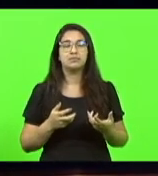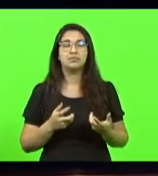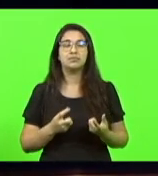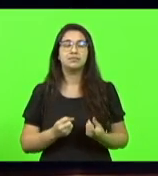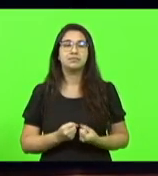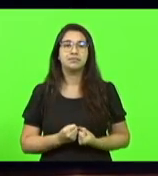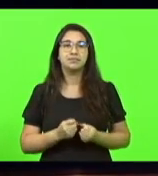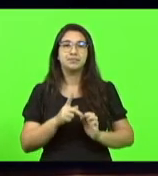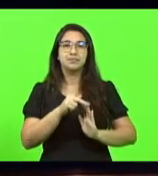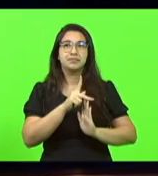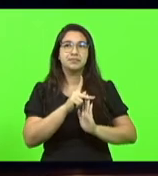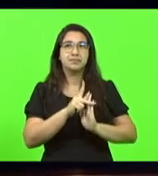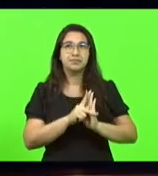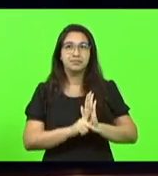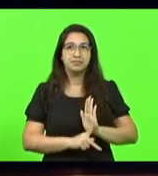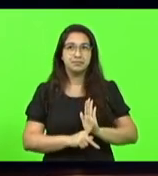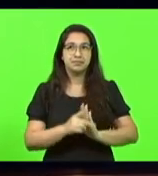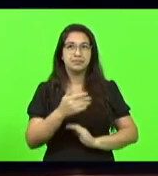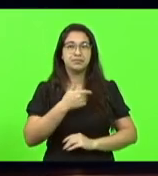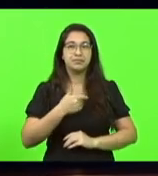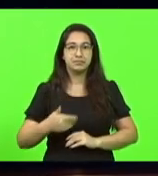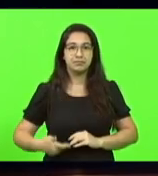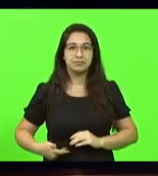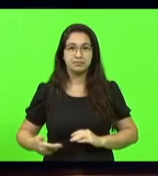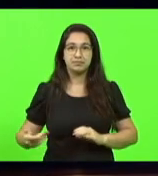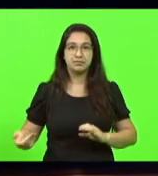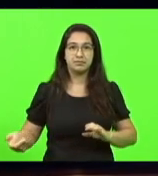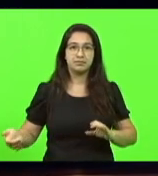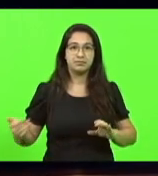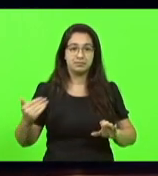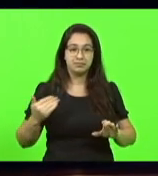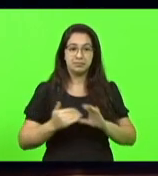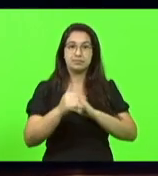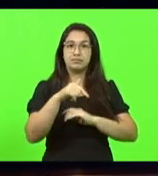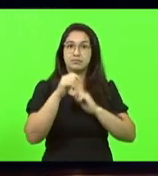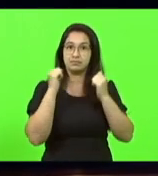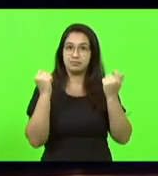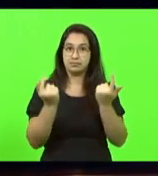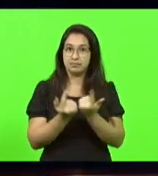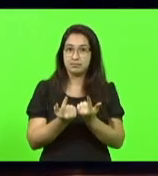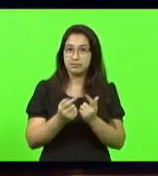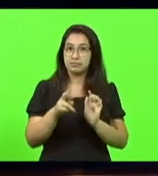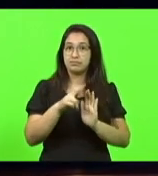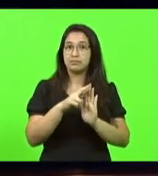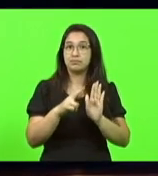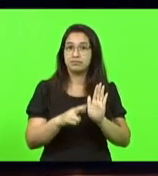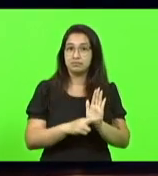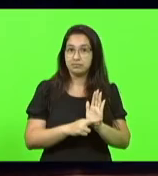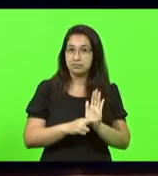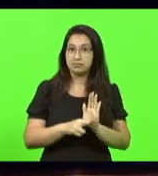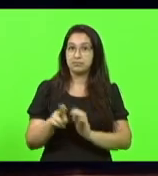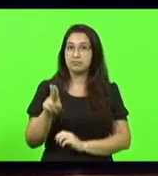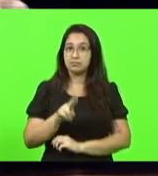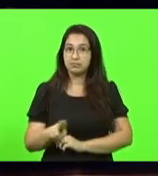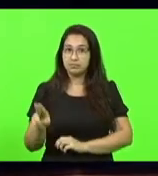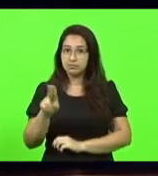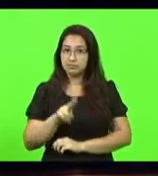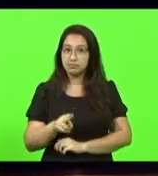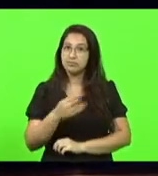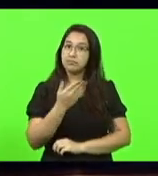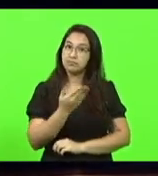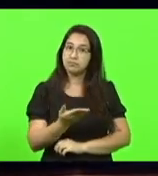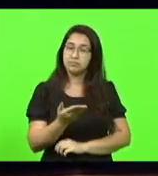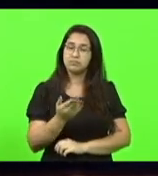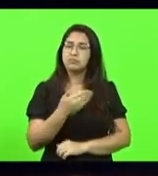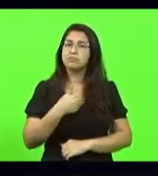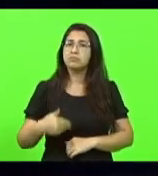o projeto que o governo manda para cá é de regulamentar o uso das pedras. O que o governo está fazendo? O governo